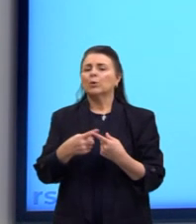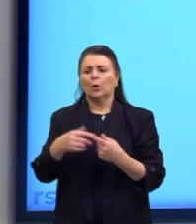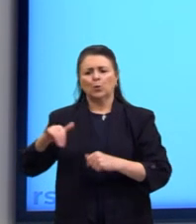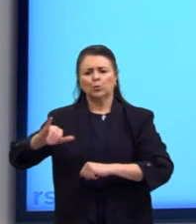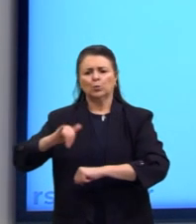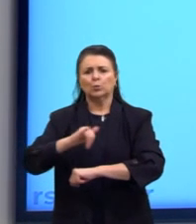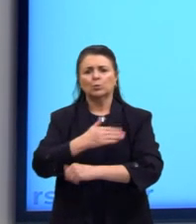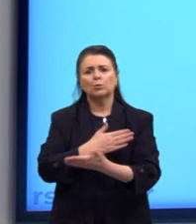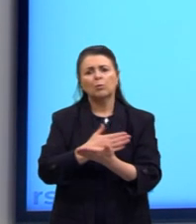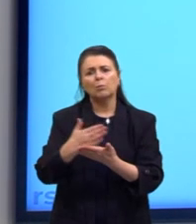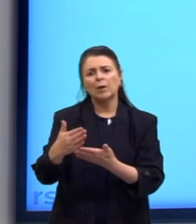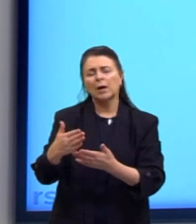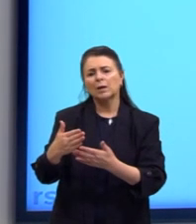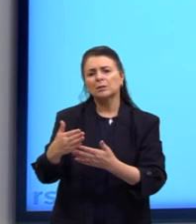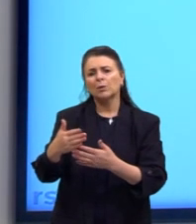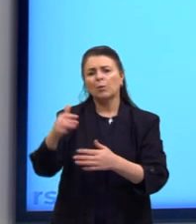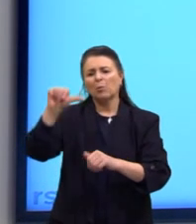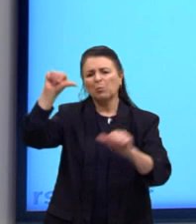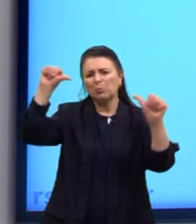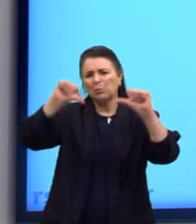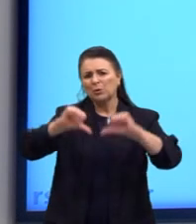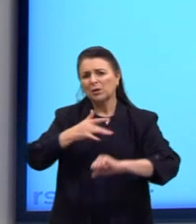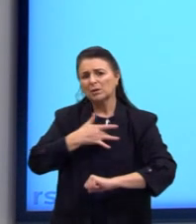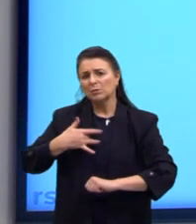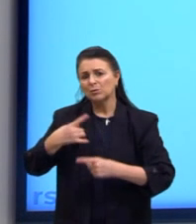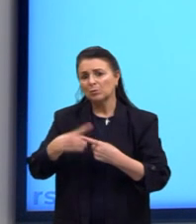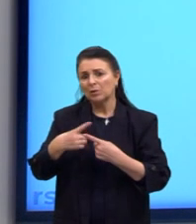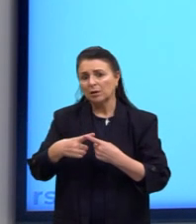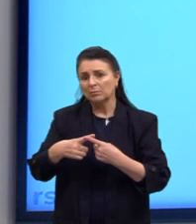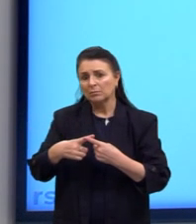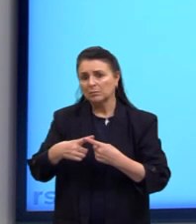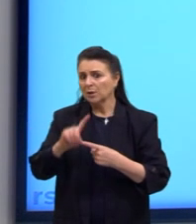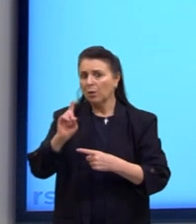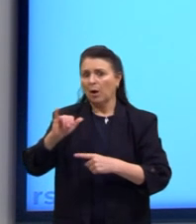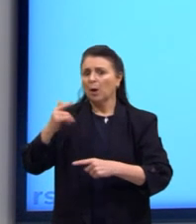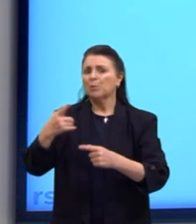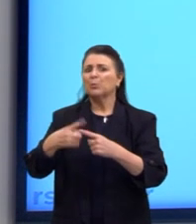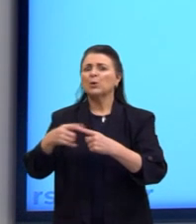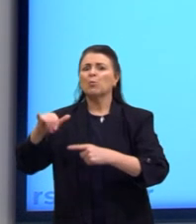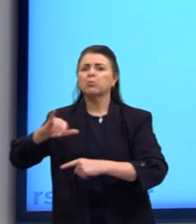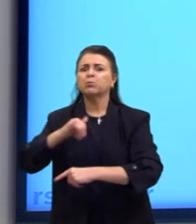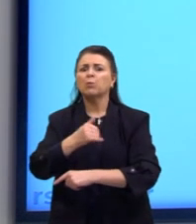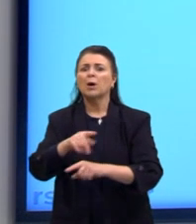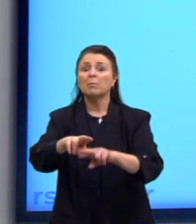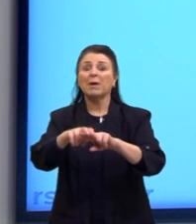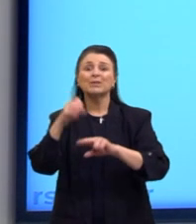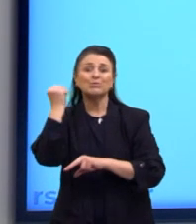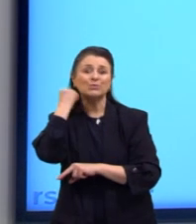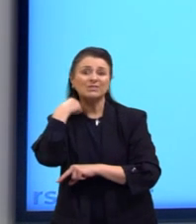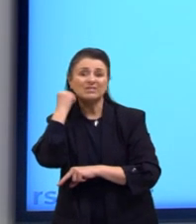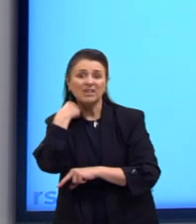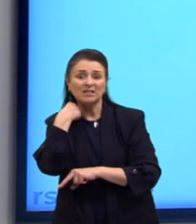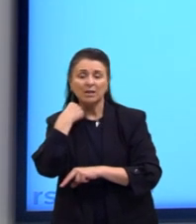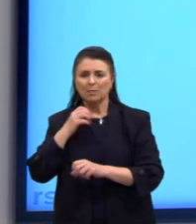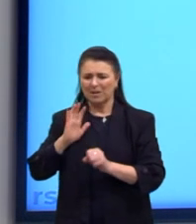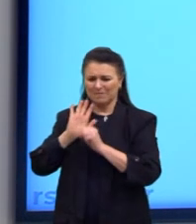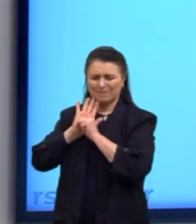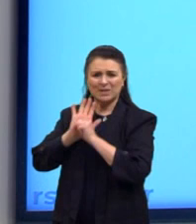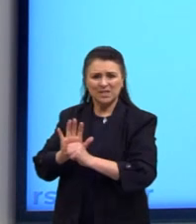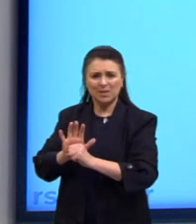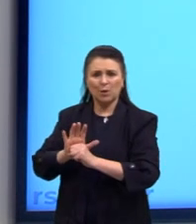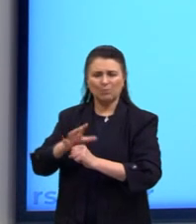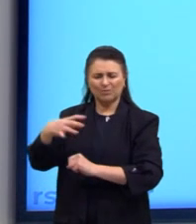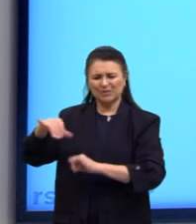não por causa da gordura, mas sim pelo estresse, pela opressão a que são submetidos. No texto,